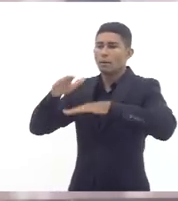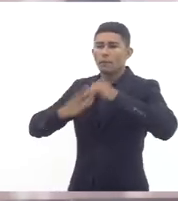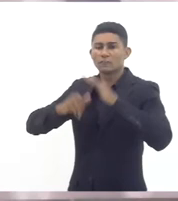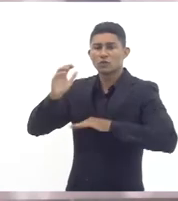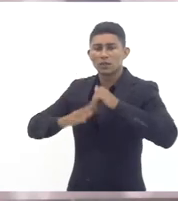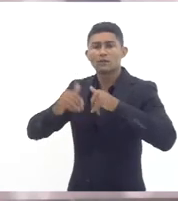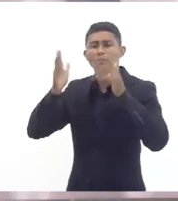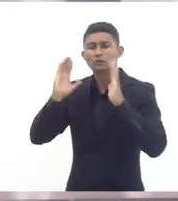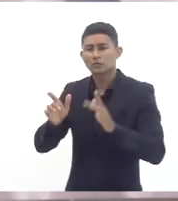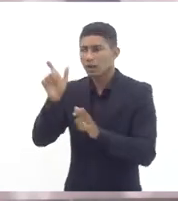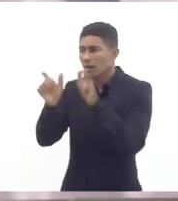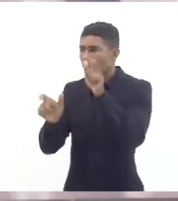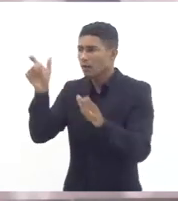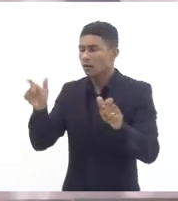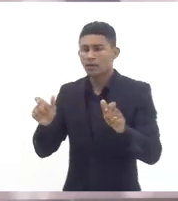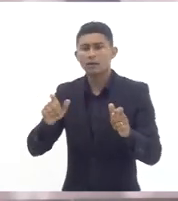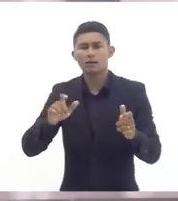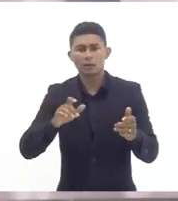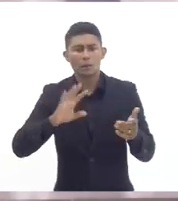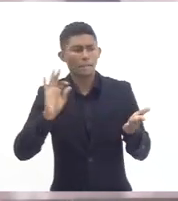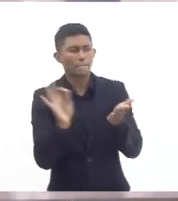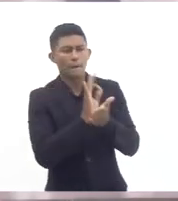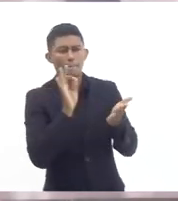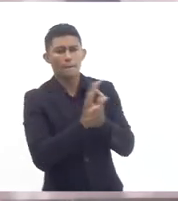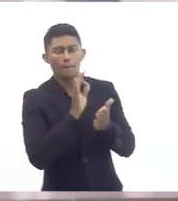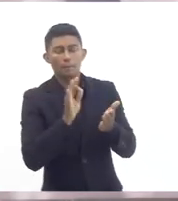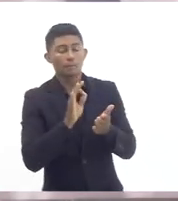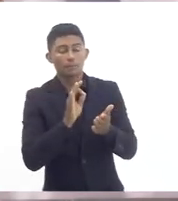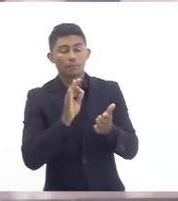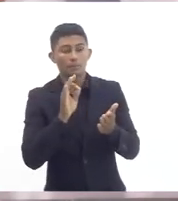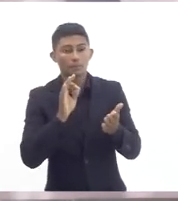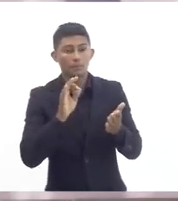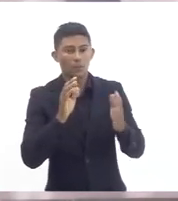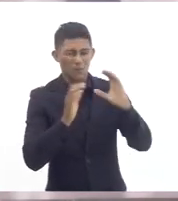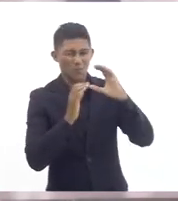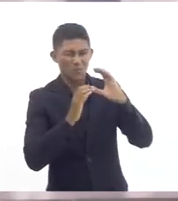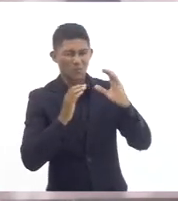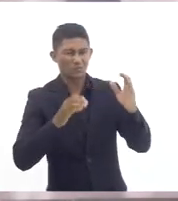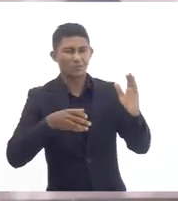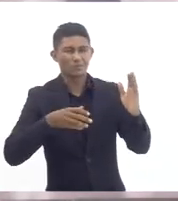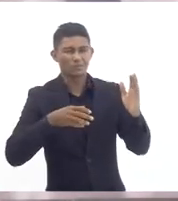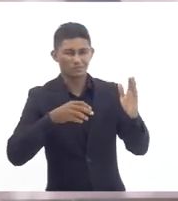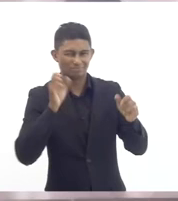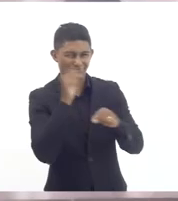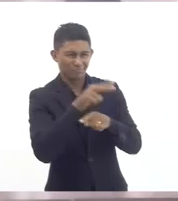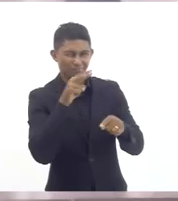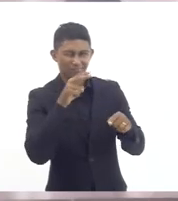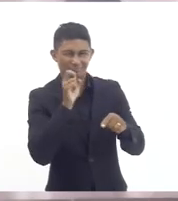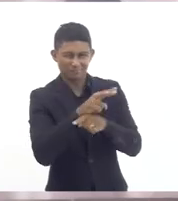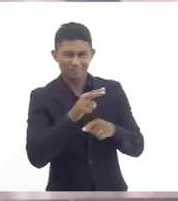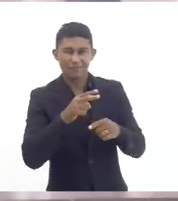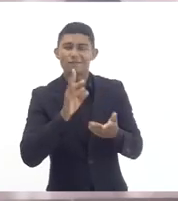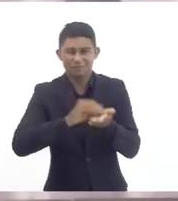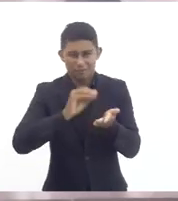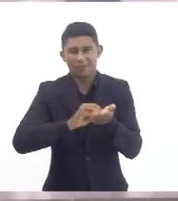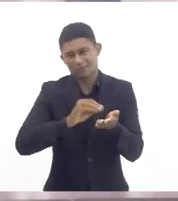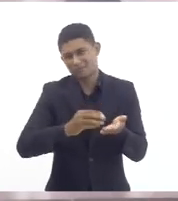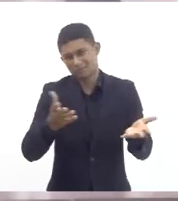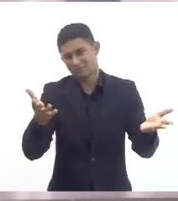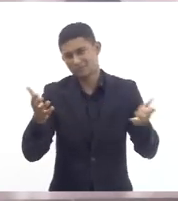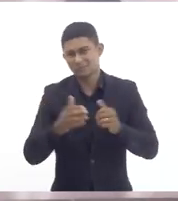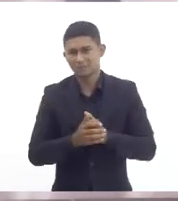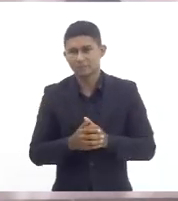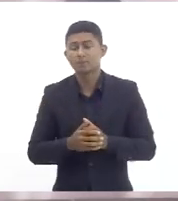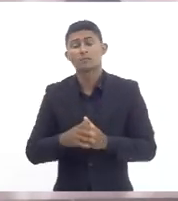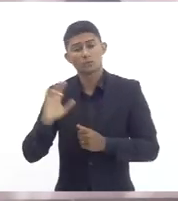carências convocações só para manter o sistema funcionando com o mínimo de dignidade então o entendimento que a gente tem é a gente